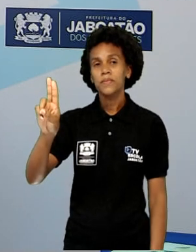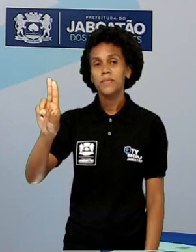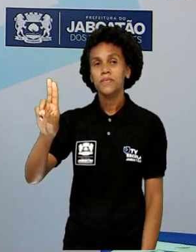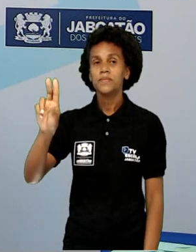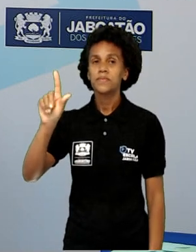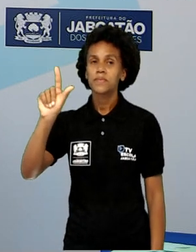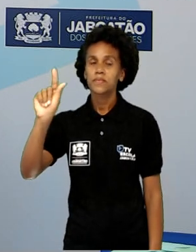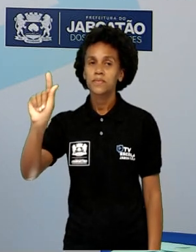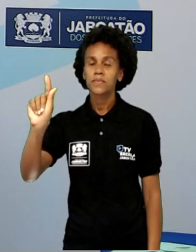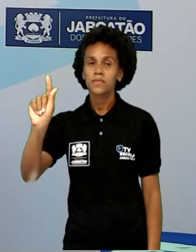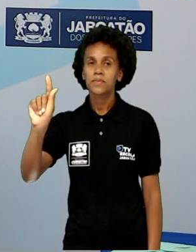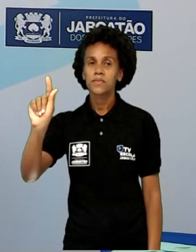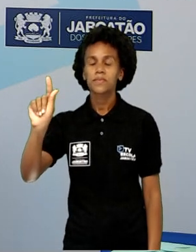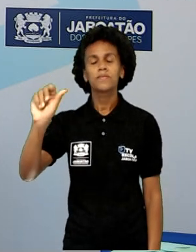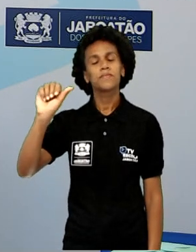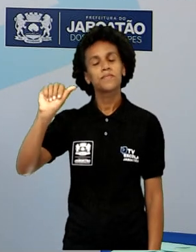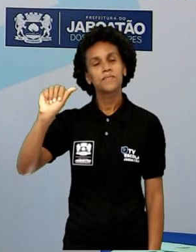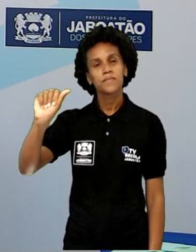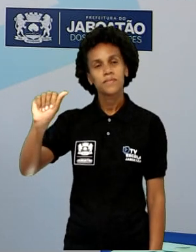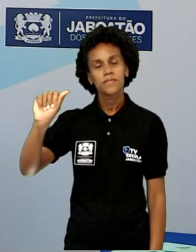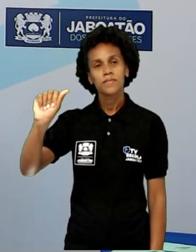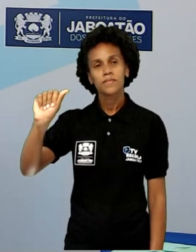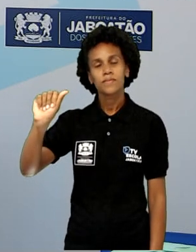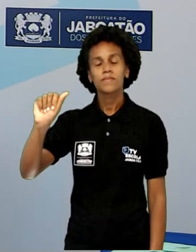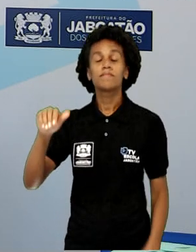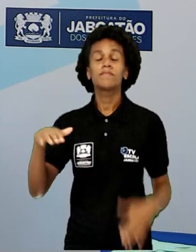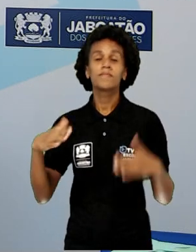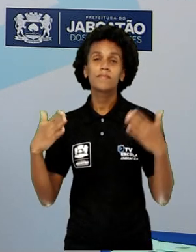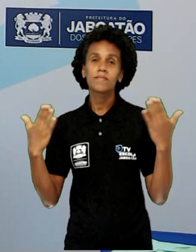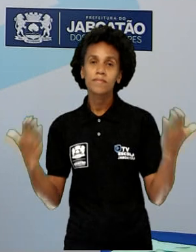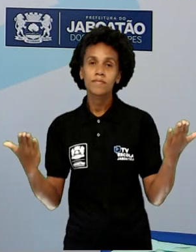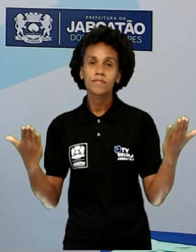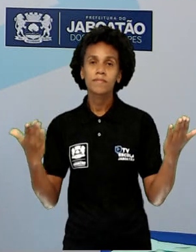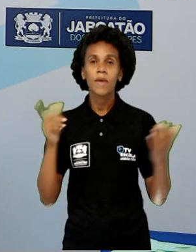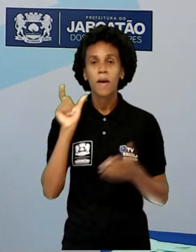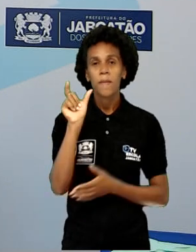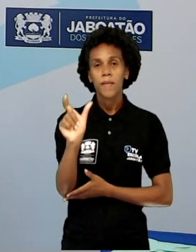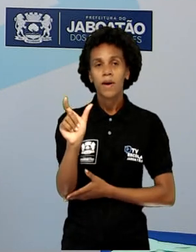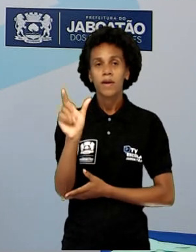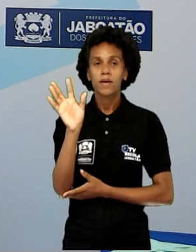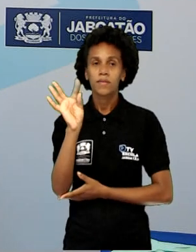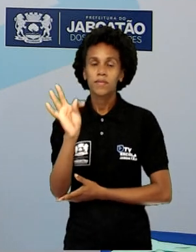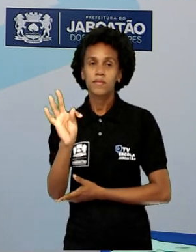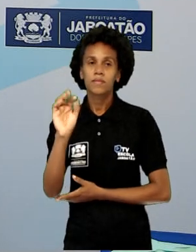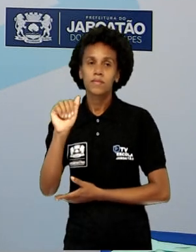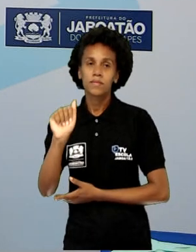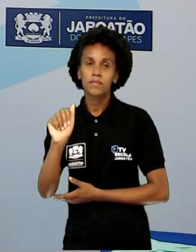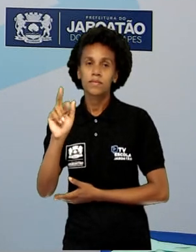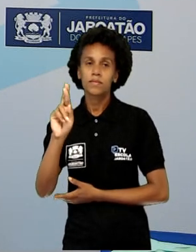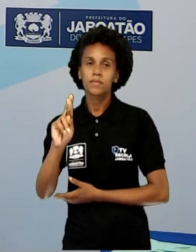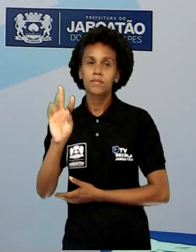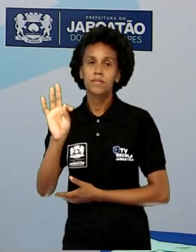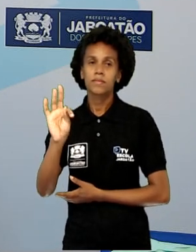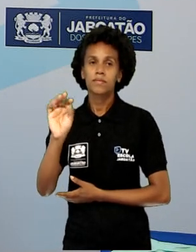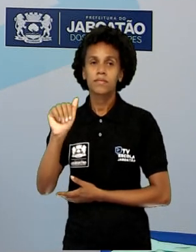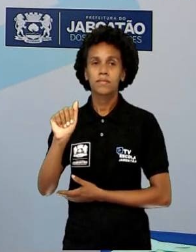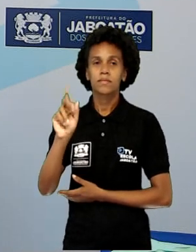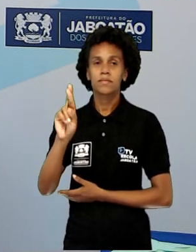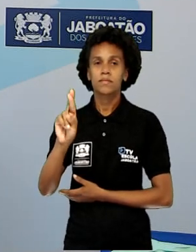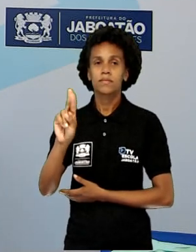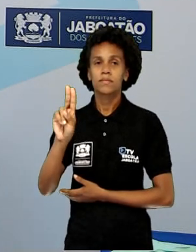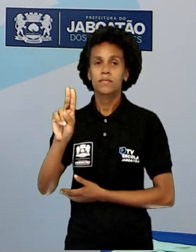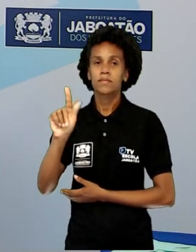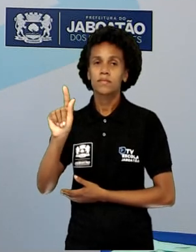letra G, letra A. Então, tartaruga. A palavra tartaruga começa com a